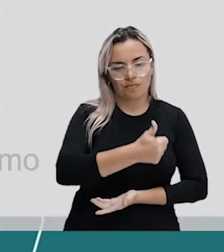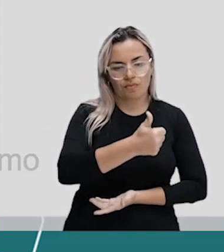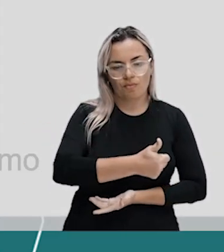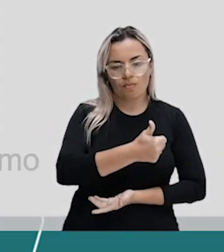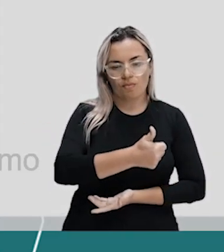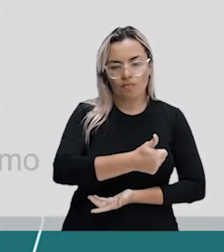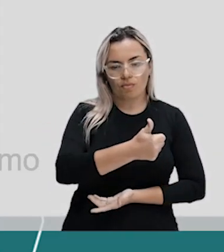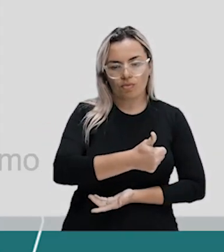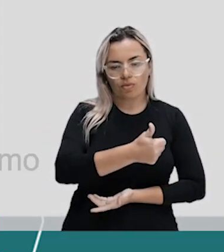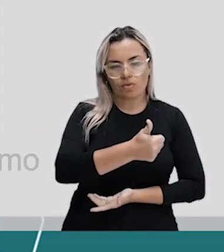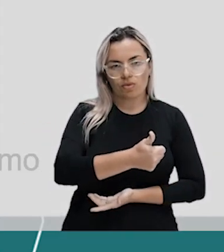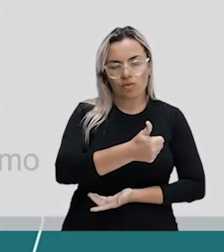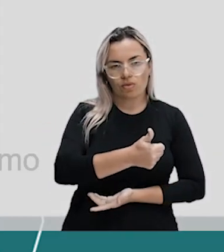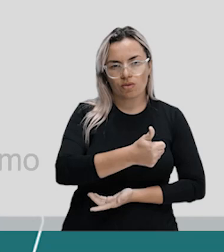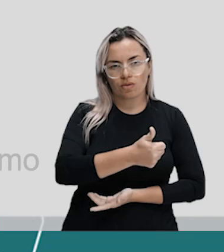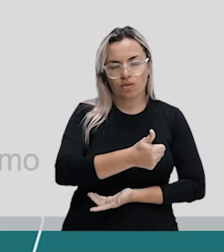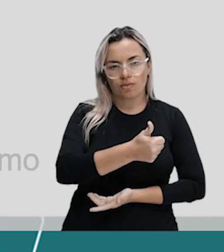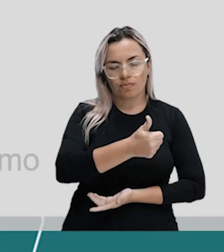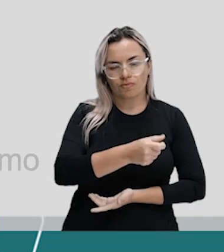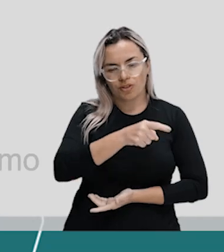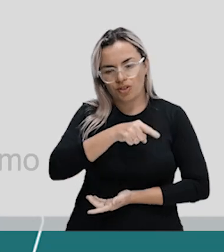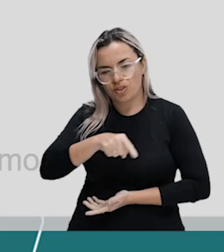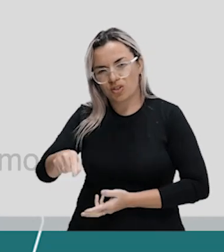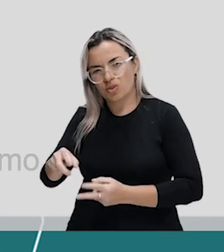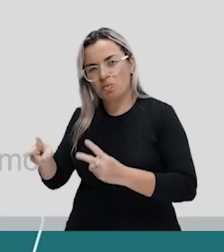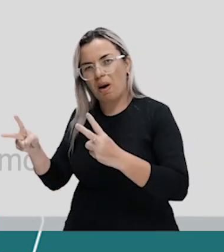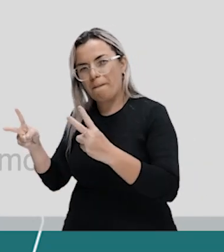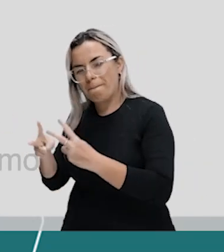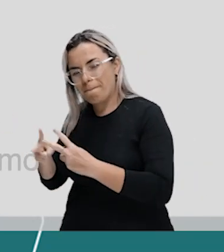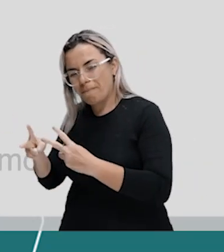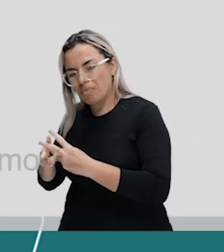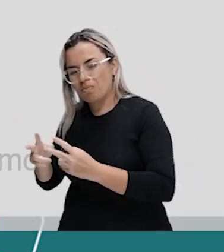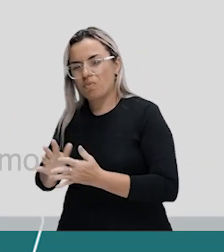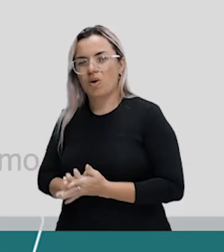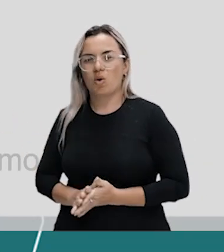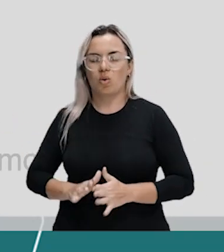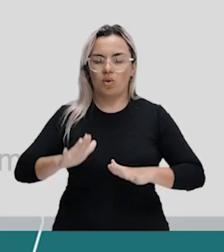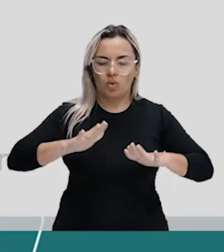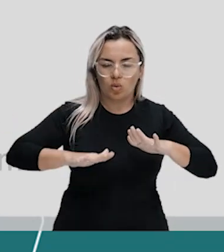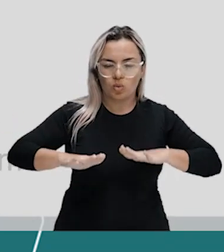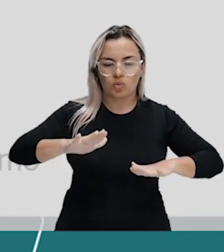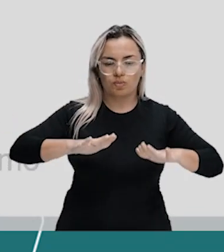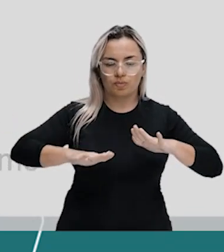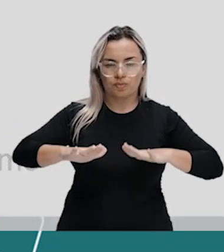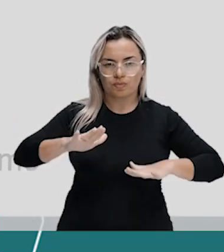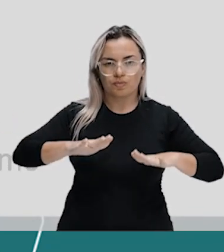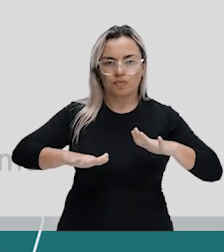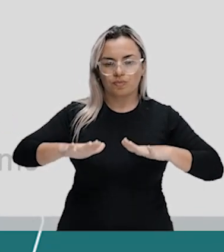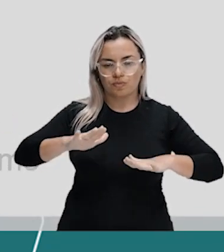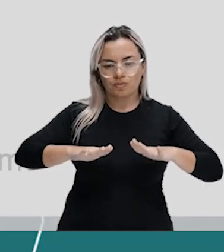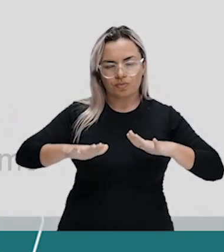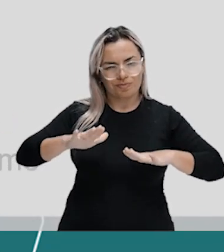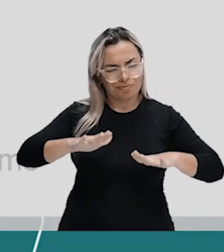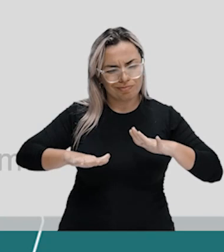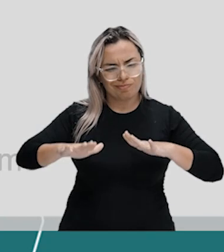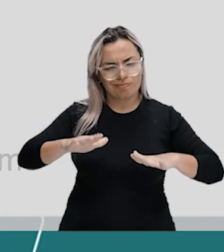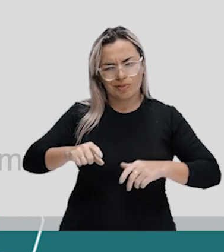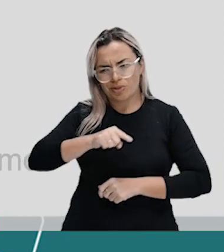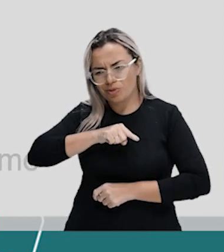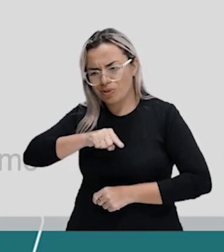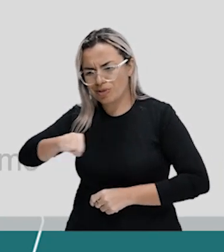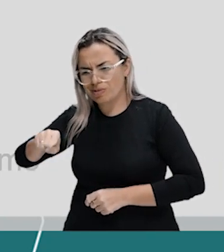em líos. Então, entrar numa confusão. Cuidado, tá? Para não meter-se em